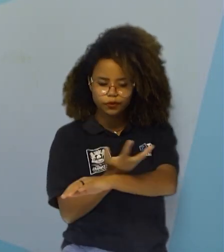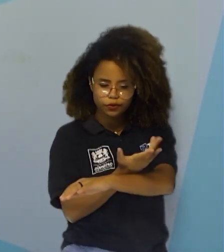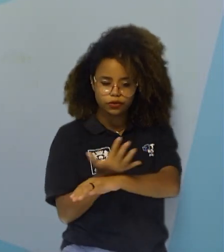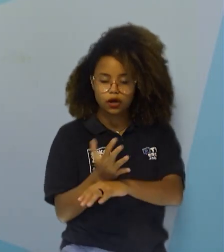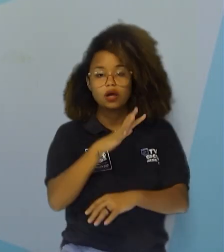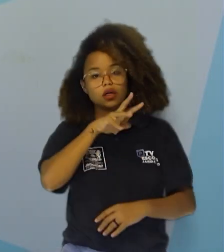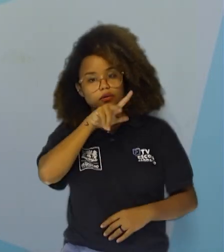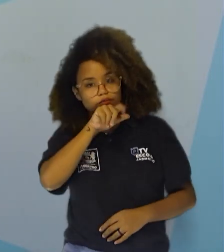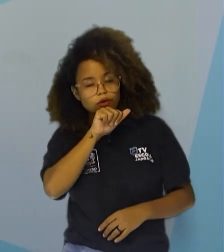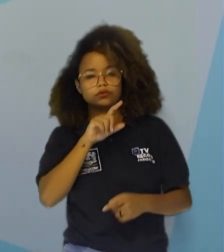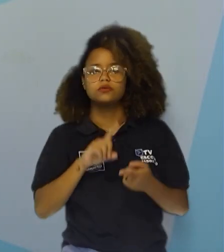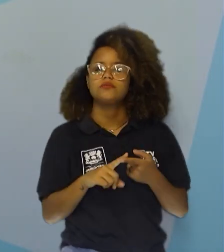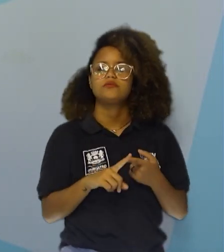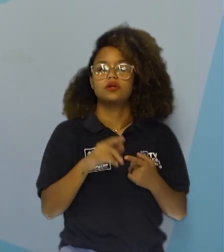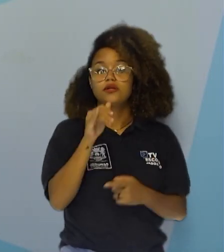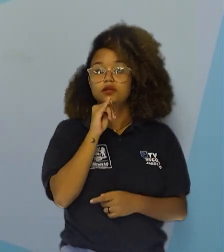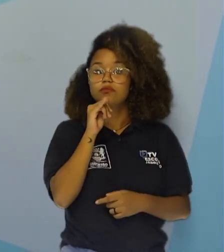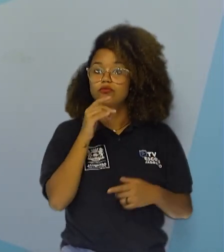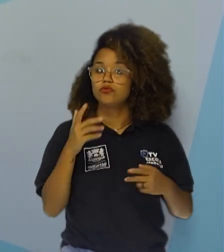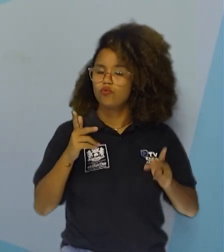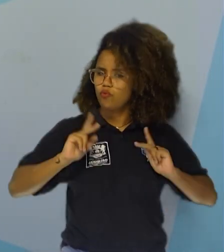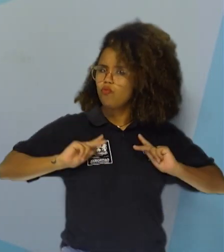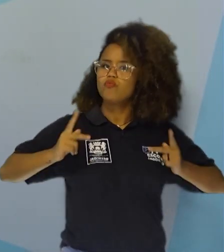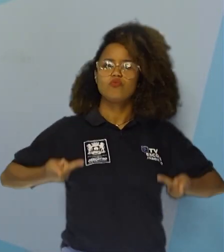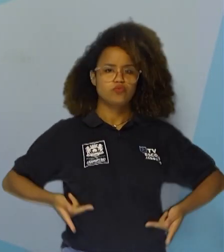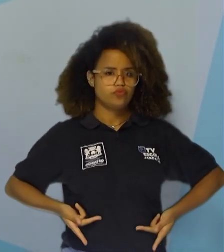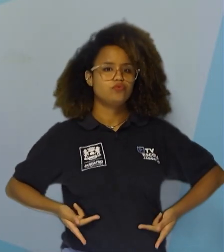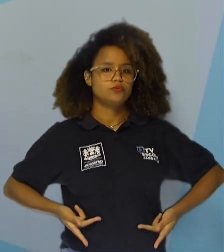animais. Exemplo, nós, os homens.